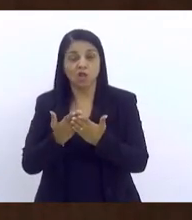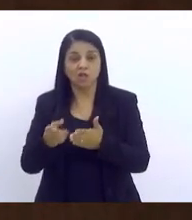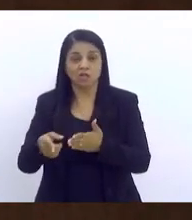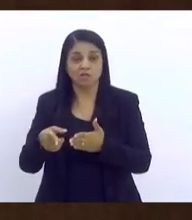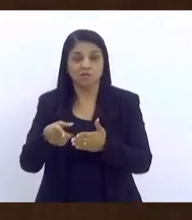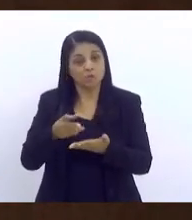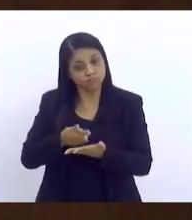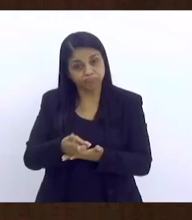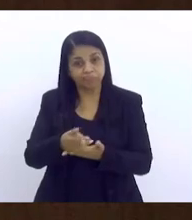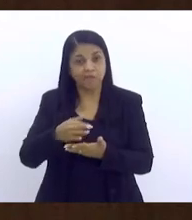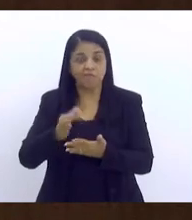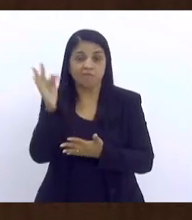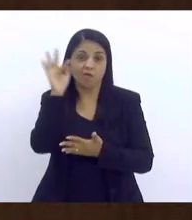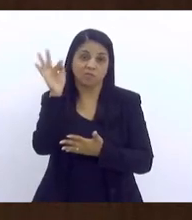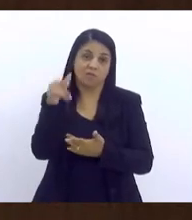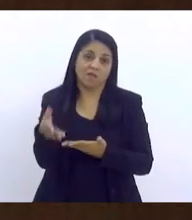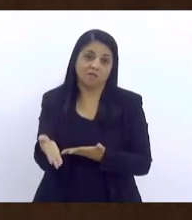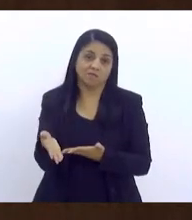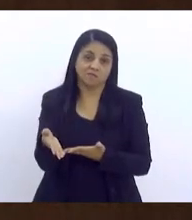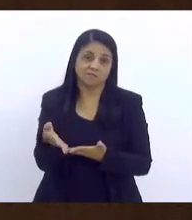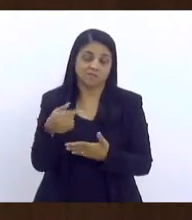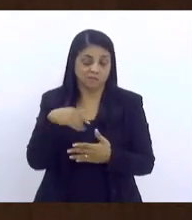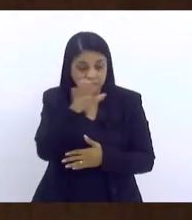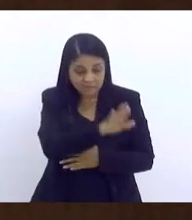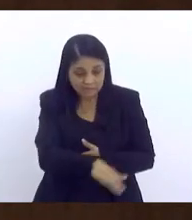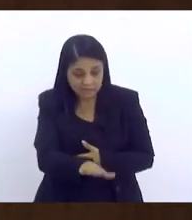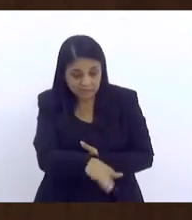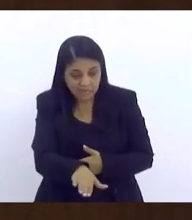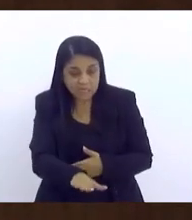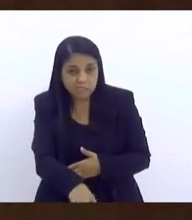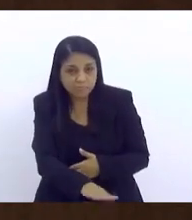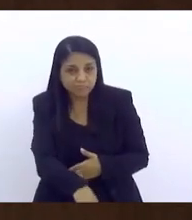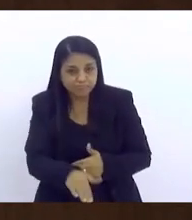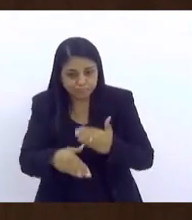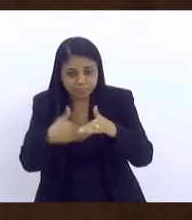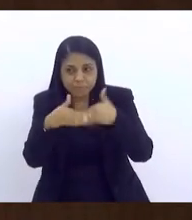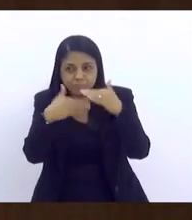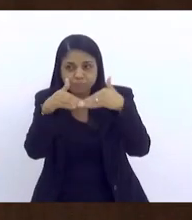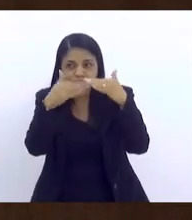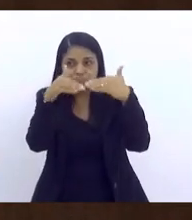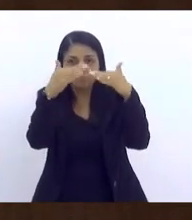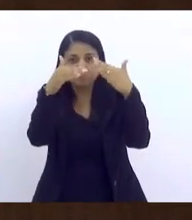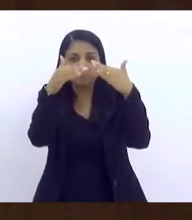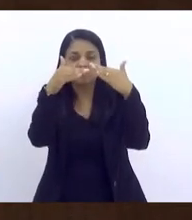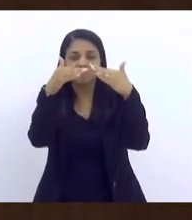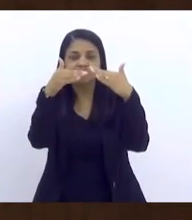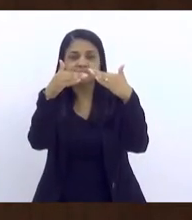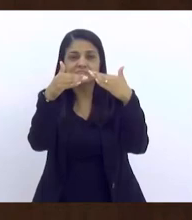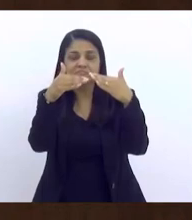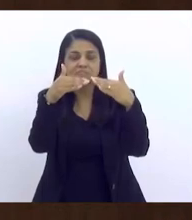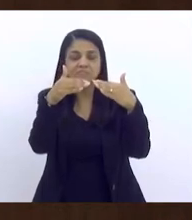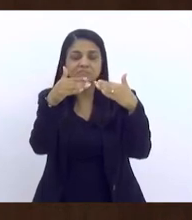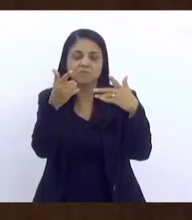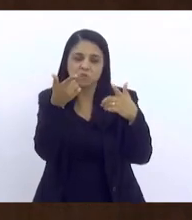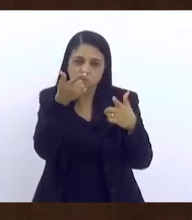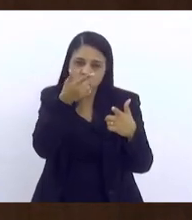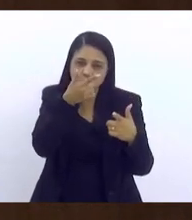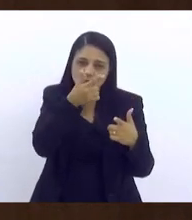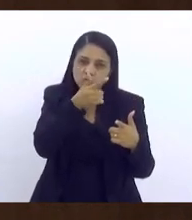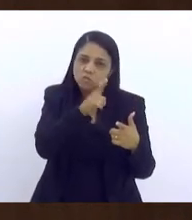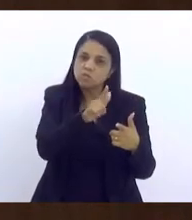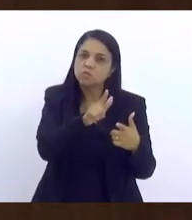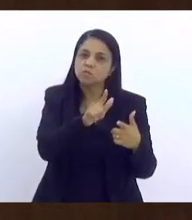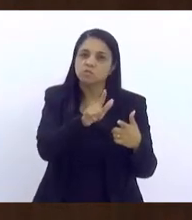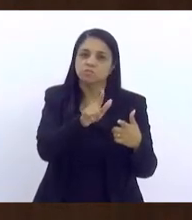faculdade. e se eu pegar uma criança em desenvolvimento, criança, eu consigo, não vou